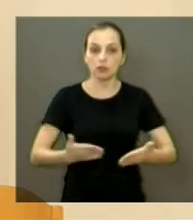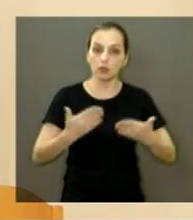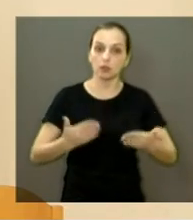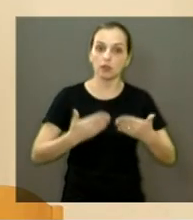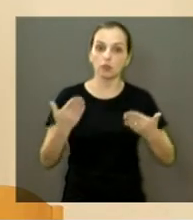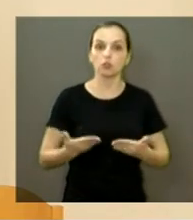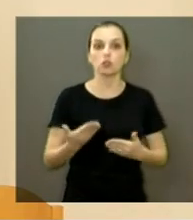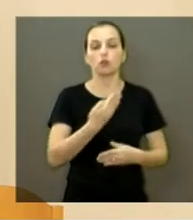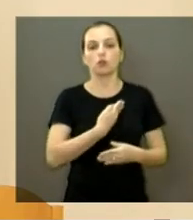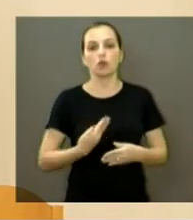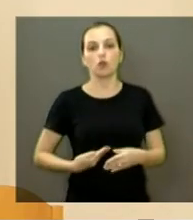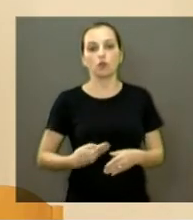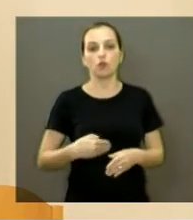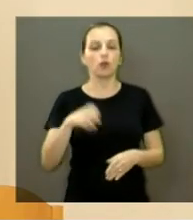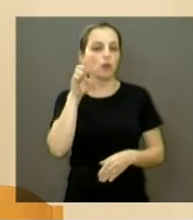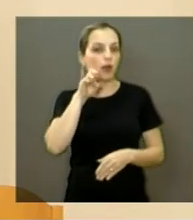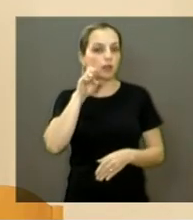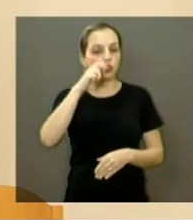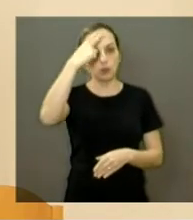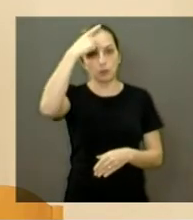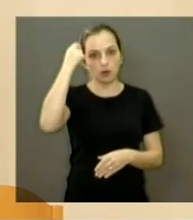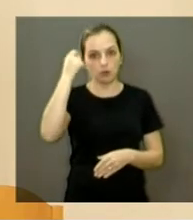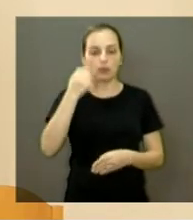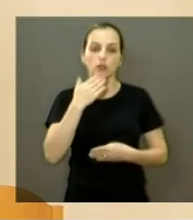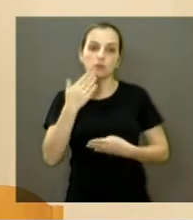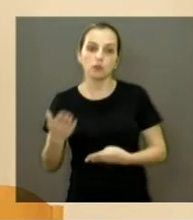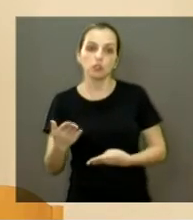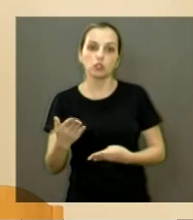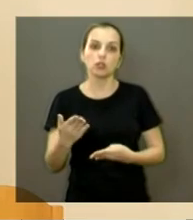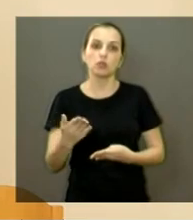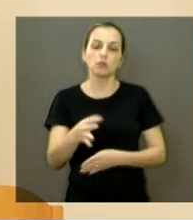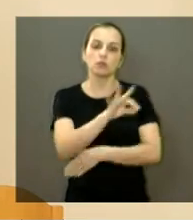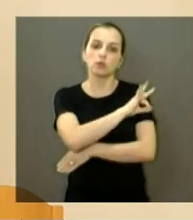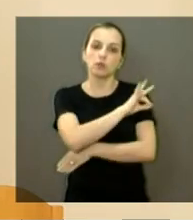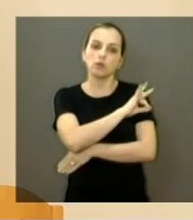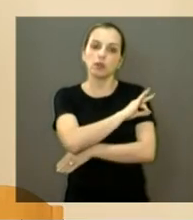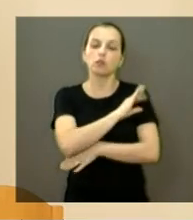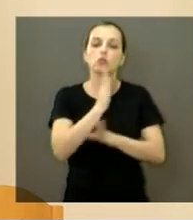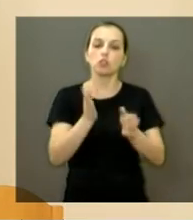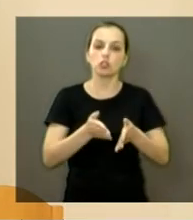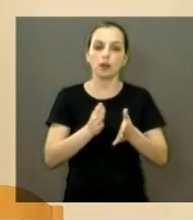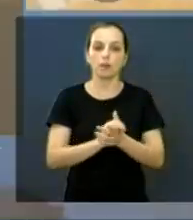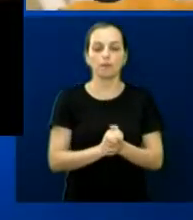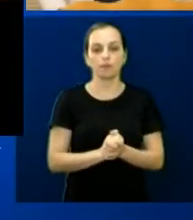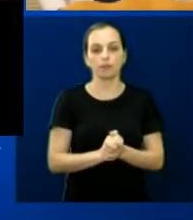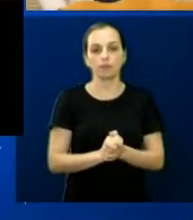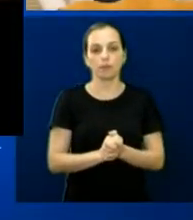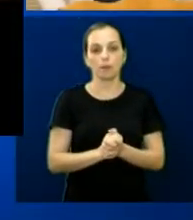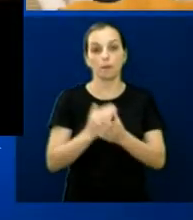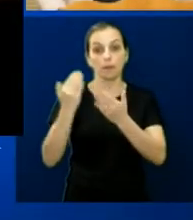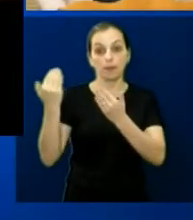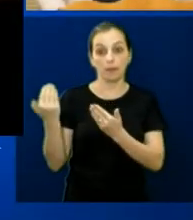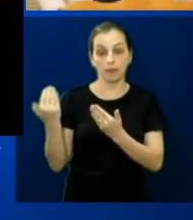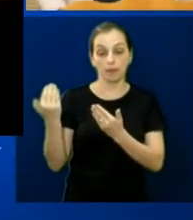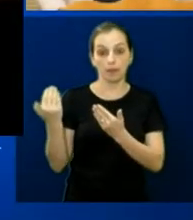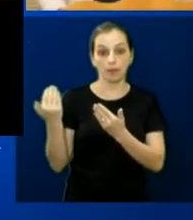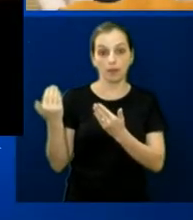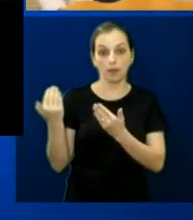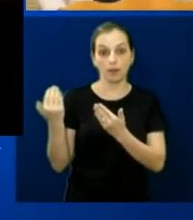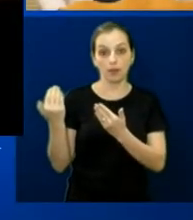governo. Nós já levamos ao Executivo essa solicitação. Próximo às três fotos é do concerto da Petrobras.